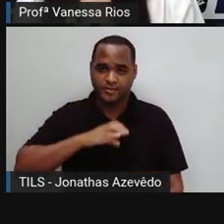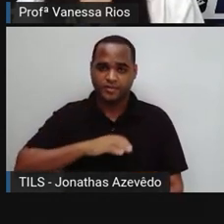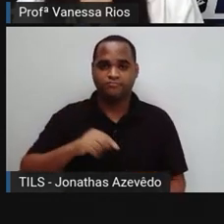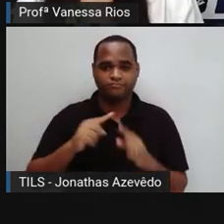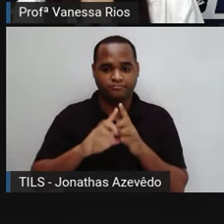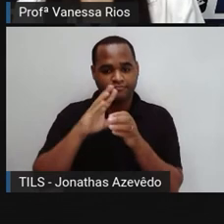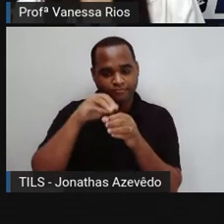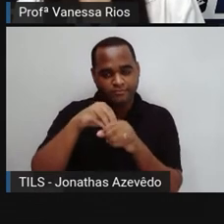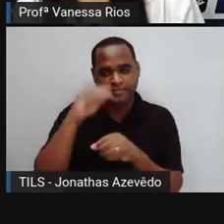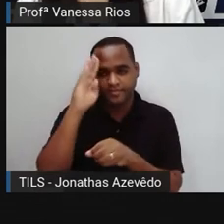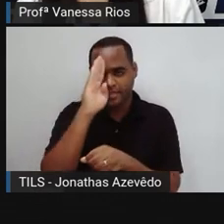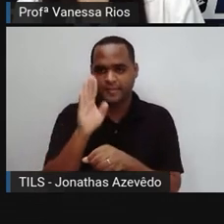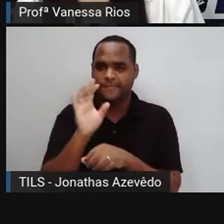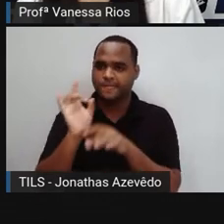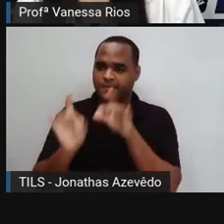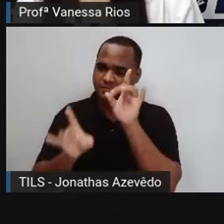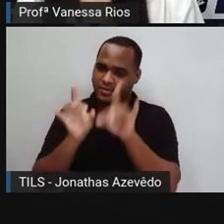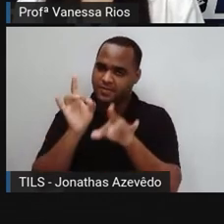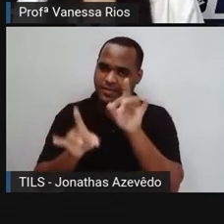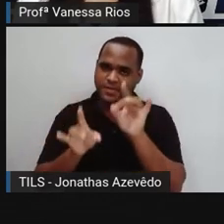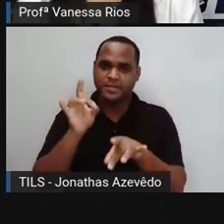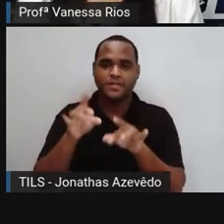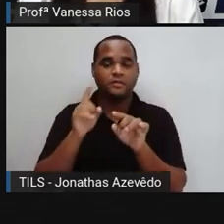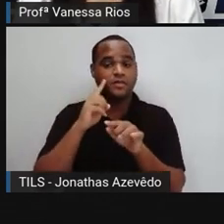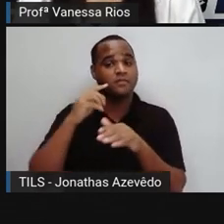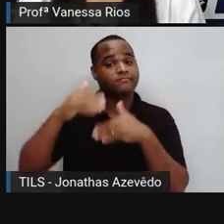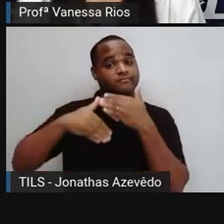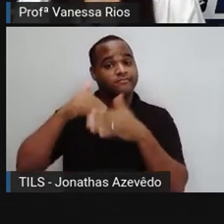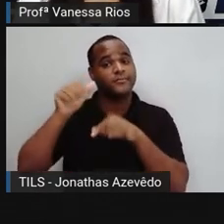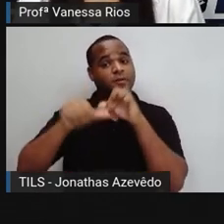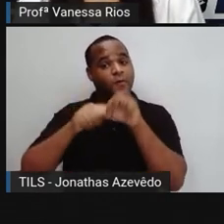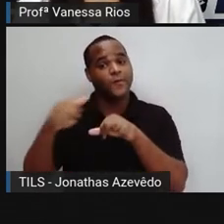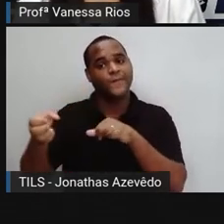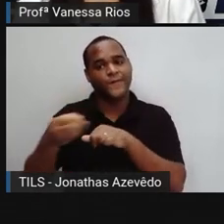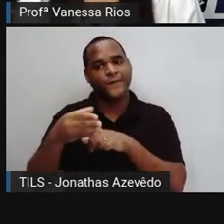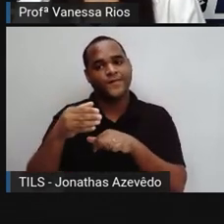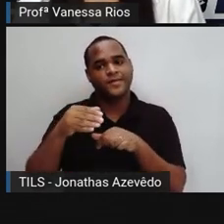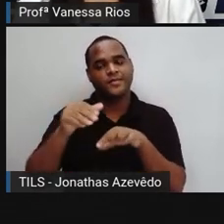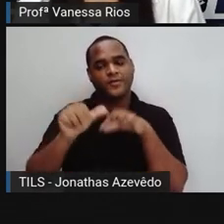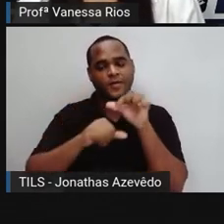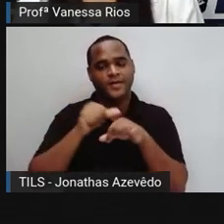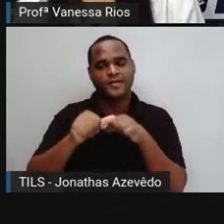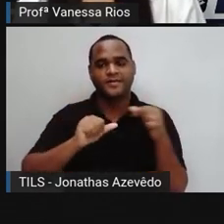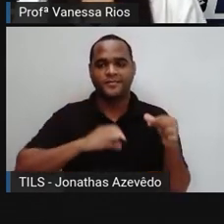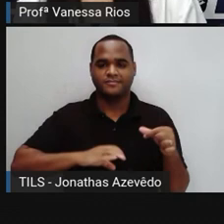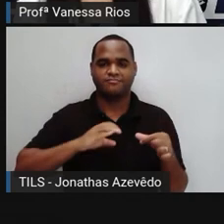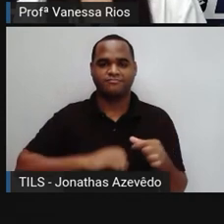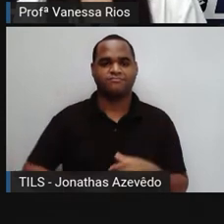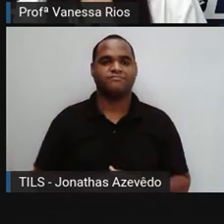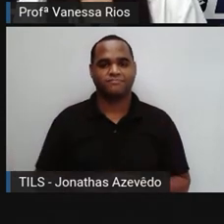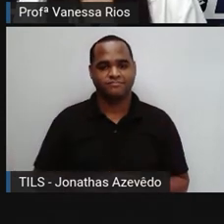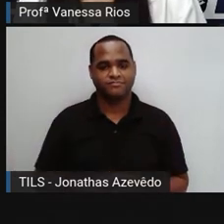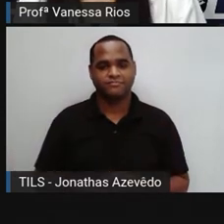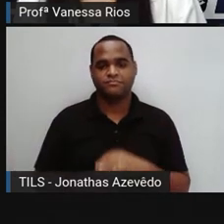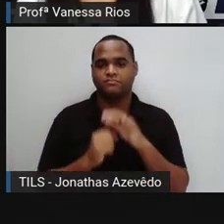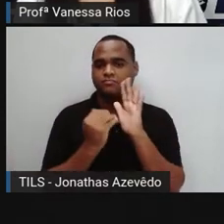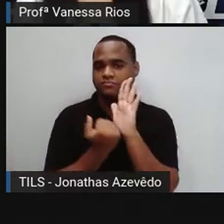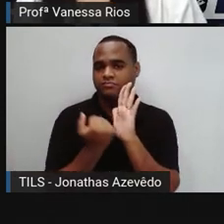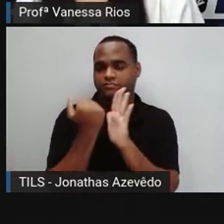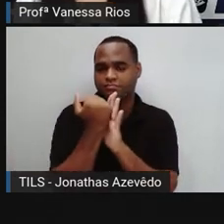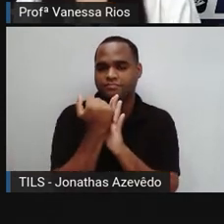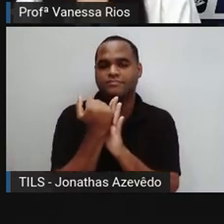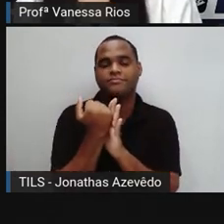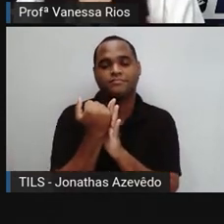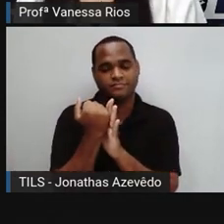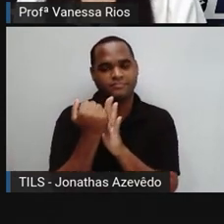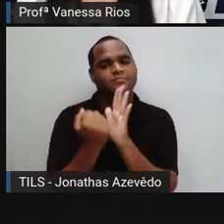Brasil aboliram as variações após a assinatura do novo acordo ortográfico da língua portuguesa. E